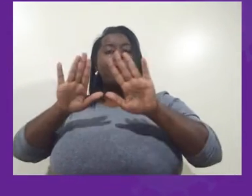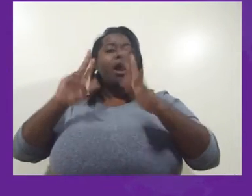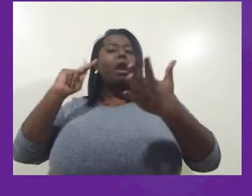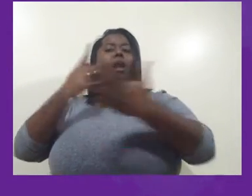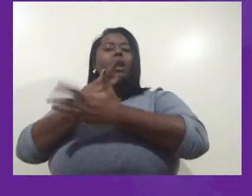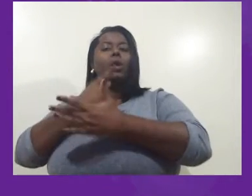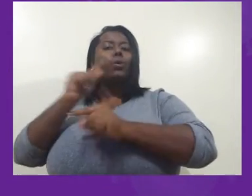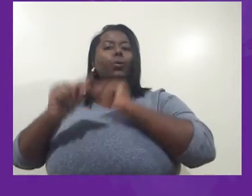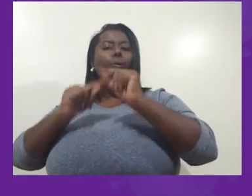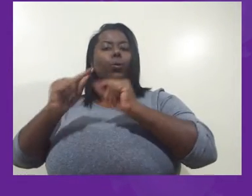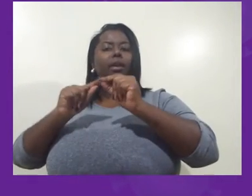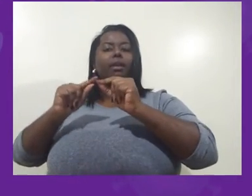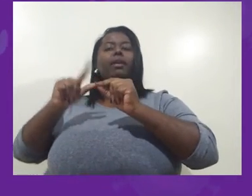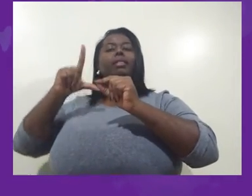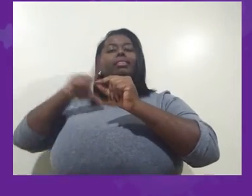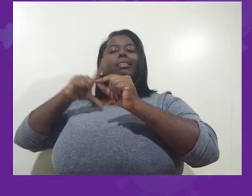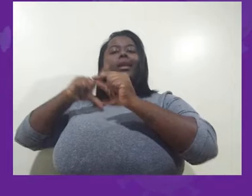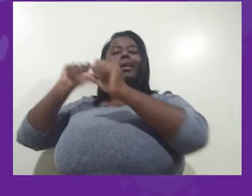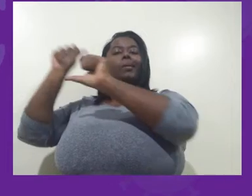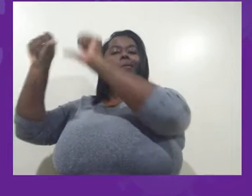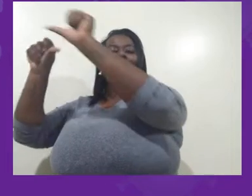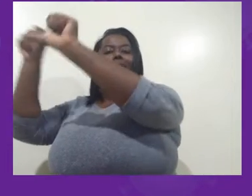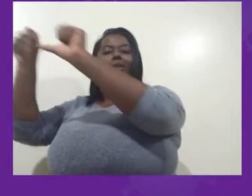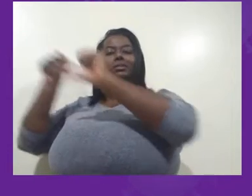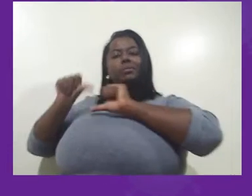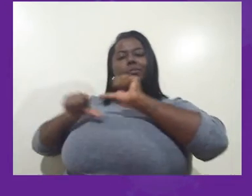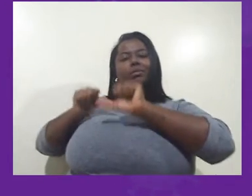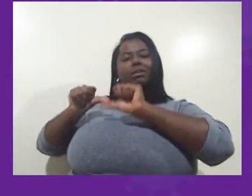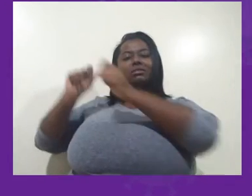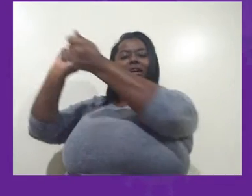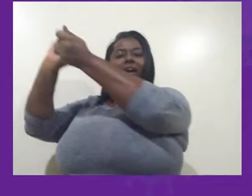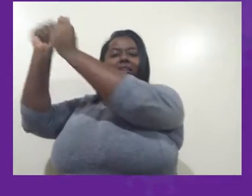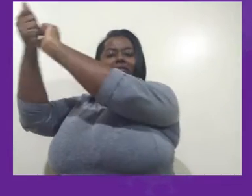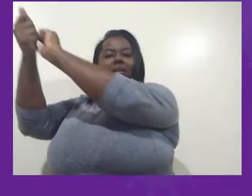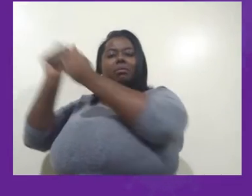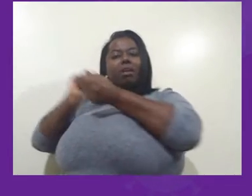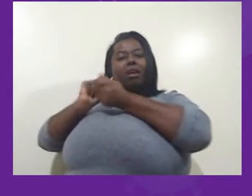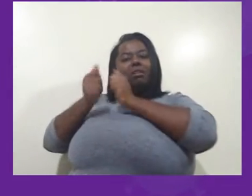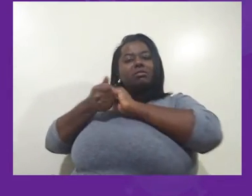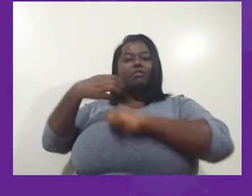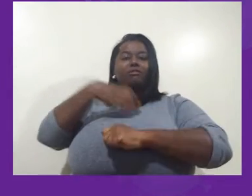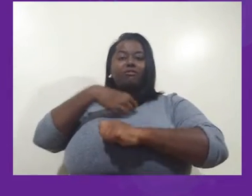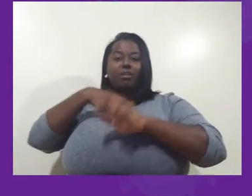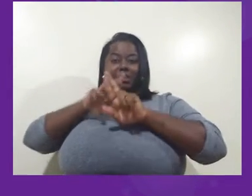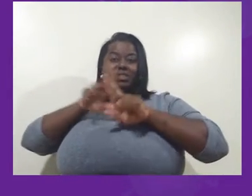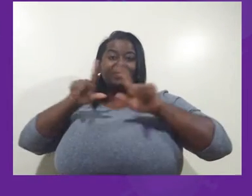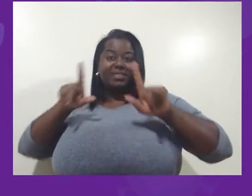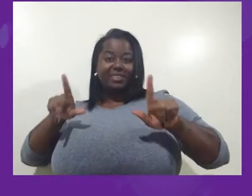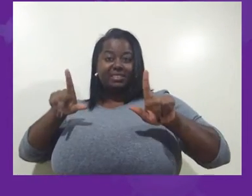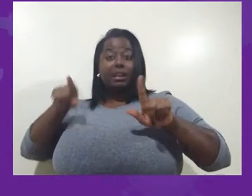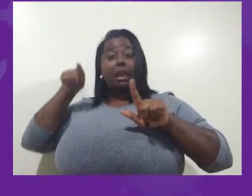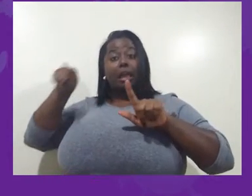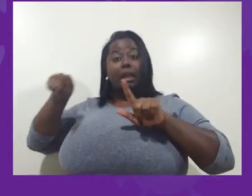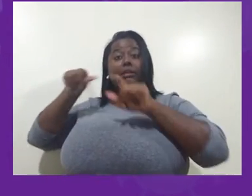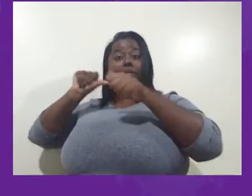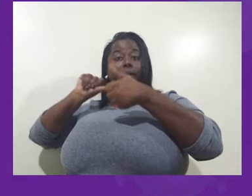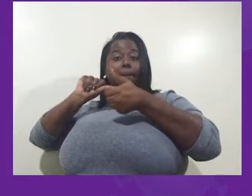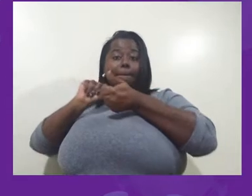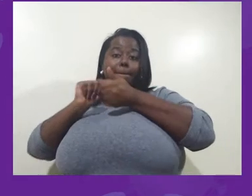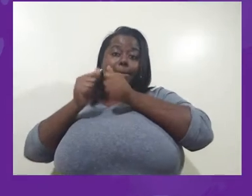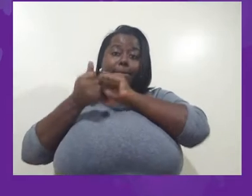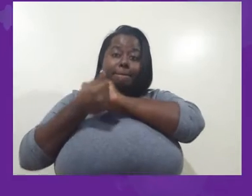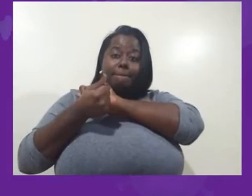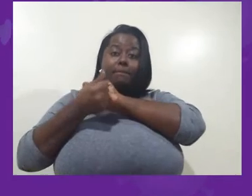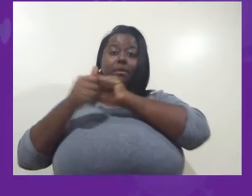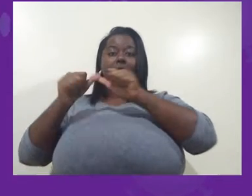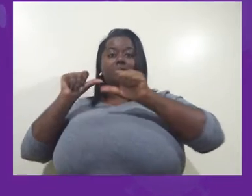modificações para se adaptar às diferentes espécies por onde ele trafega. E essas modificações podem criar